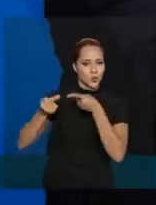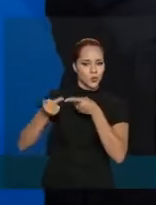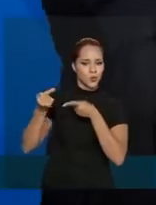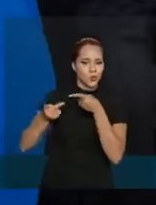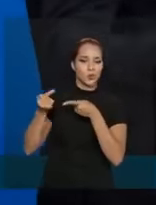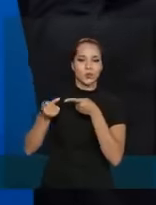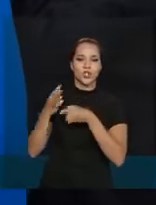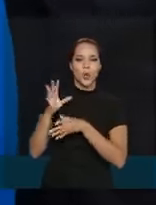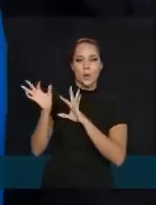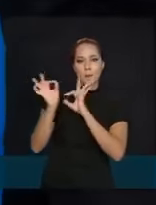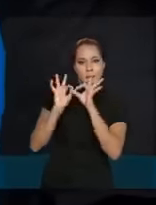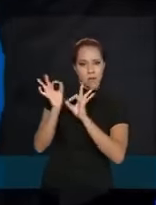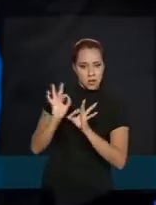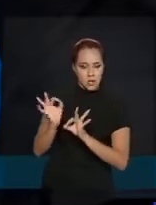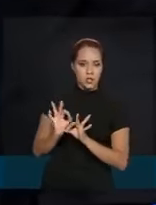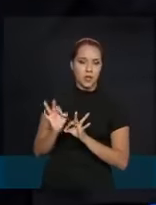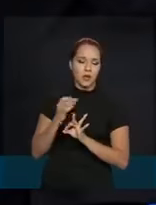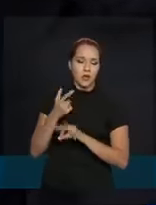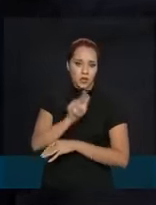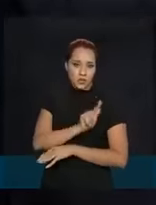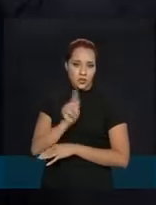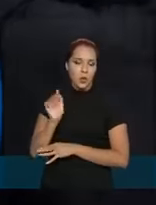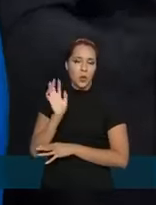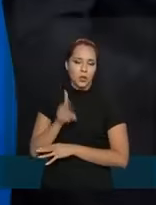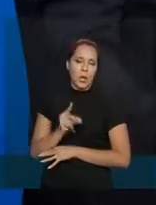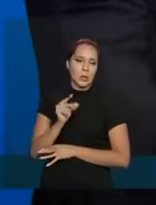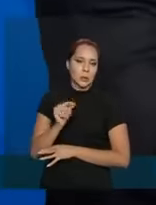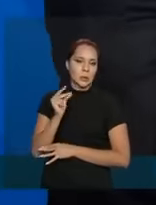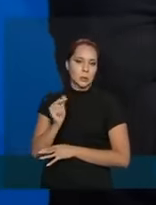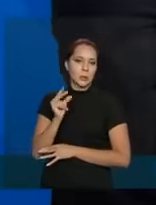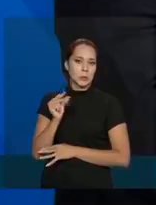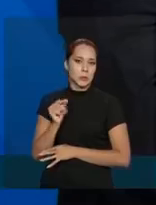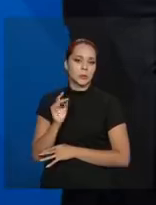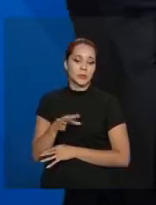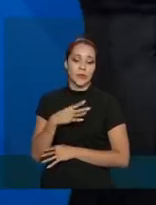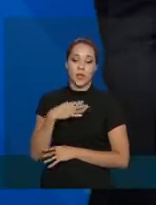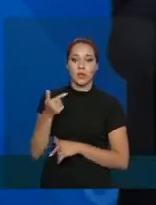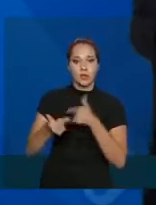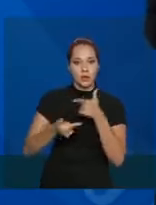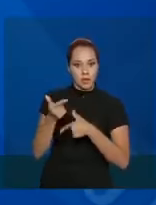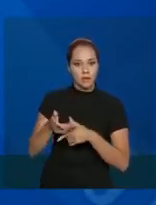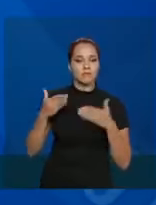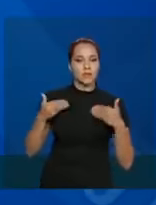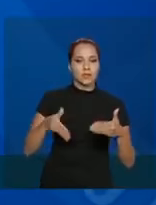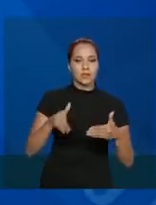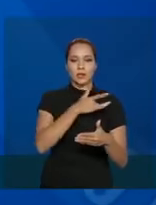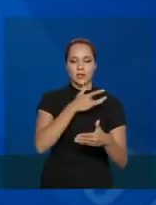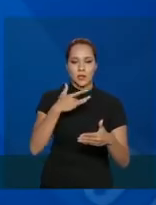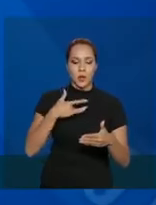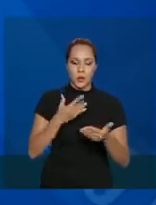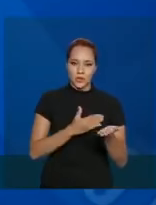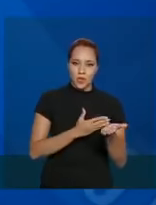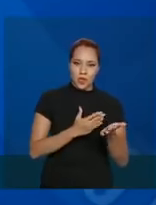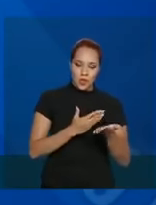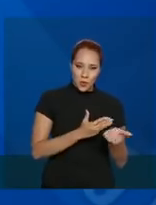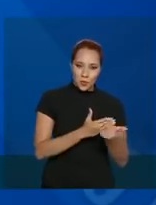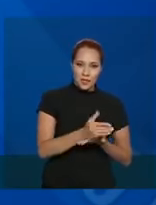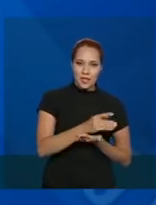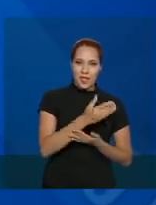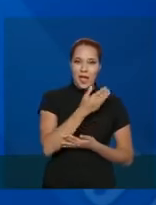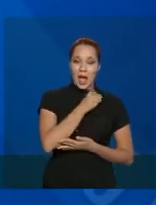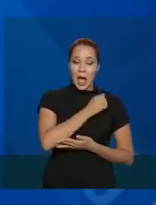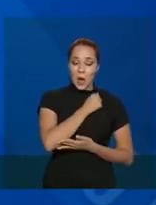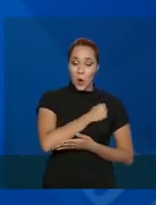preparação e a gestão há muito tempo. Eu trabalho no Ministério da Saúde, entrei em agosto de